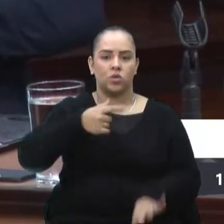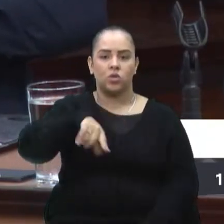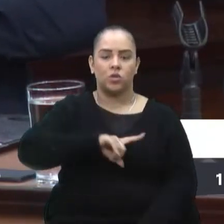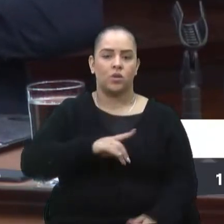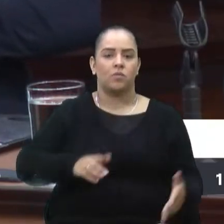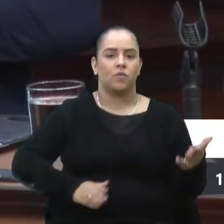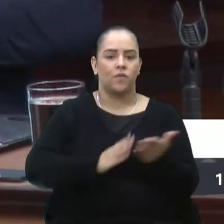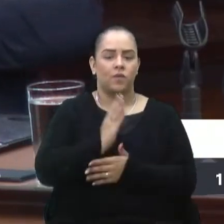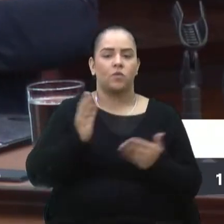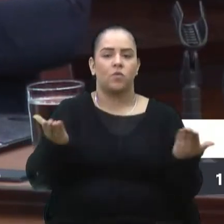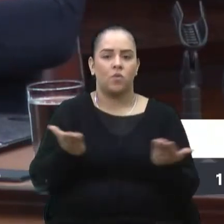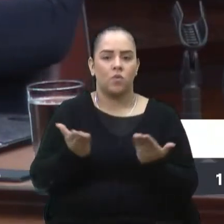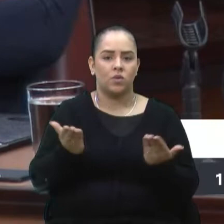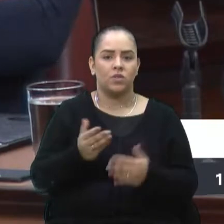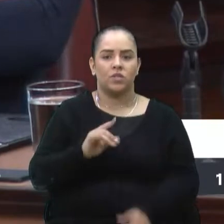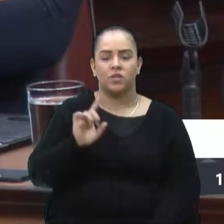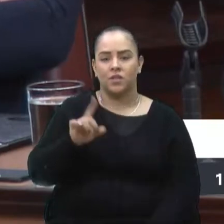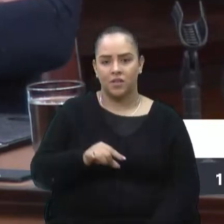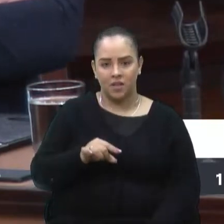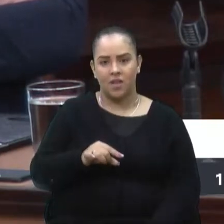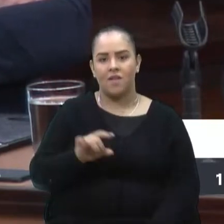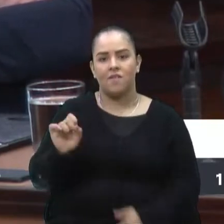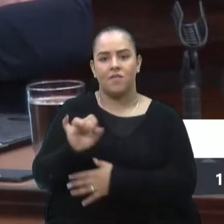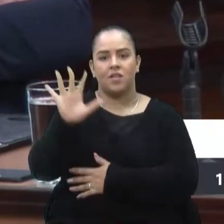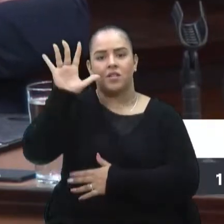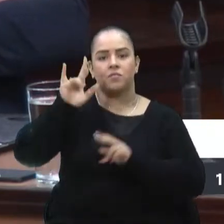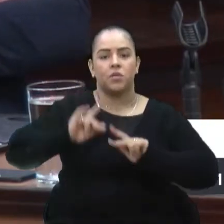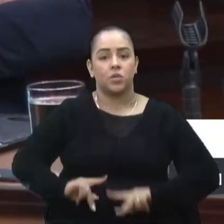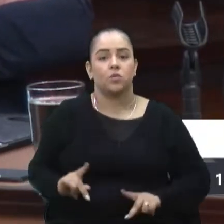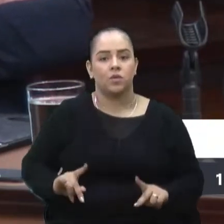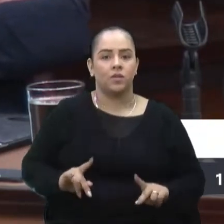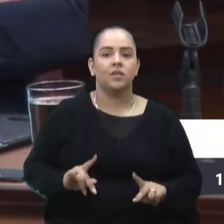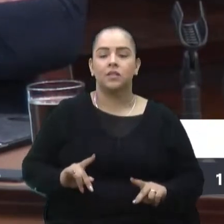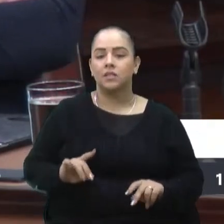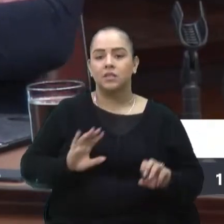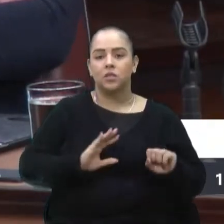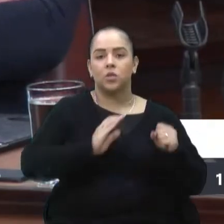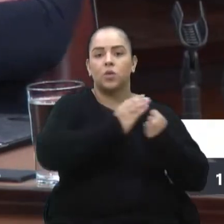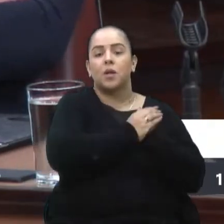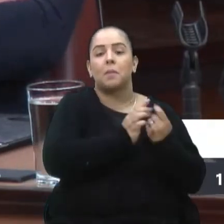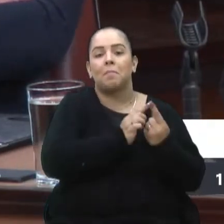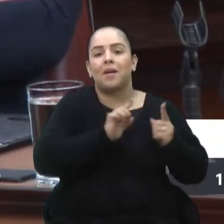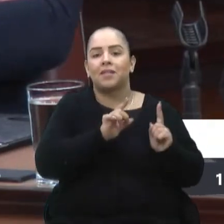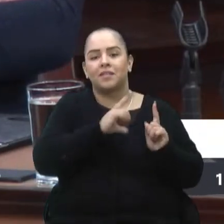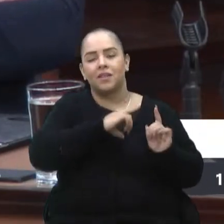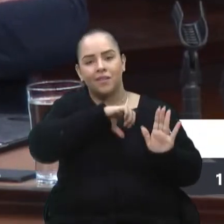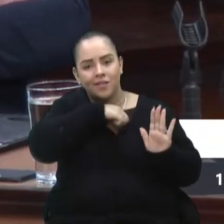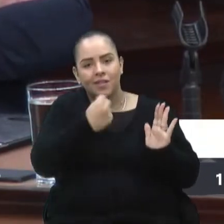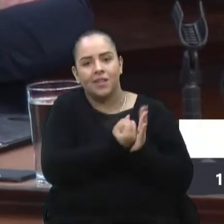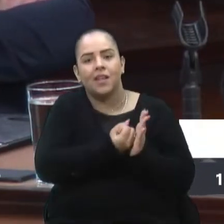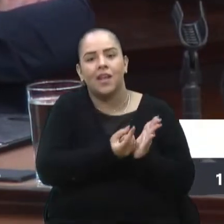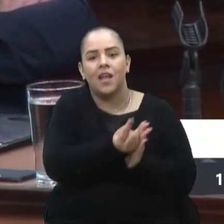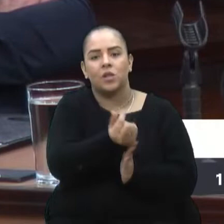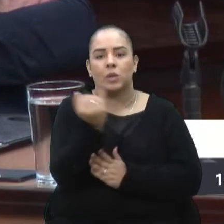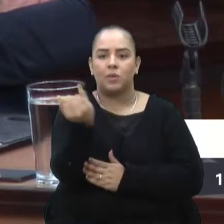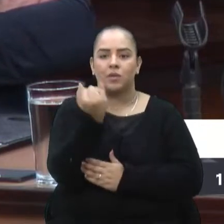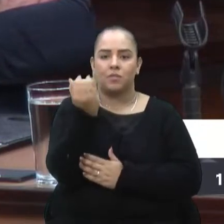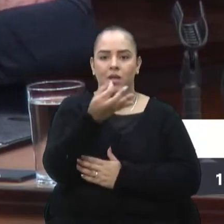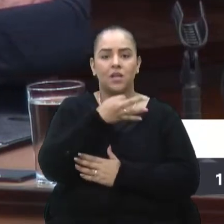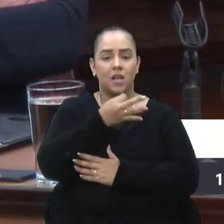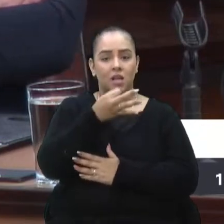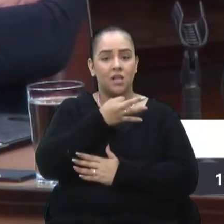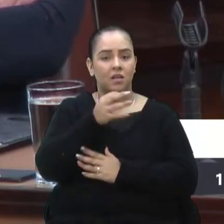hoje é a questão de valorizar aquelas pessoas anônimas, mas que deixam um grande legado para a nossa cidade de Caxias do Sul.